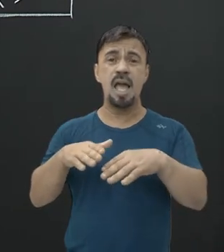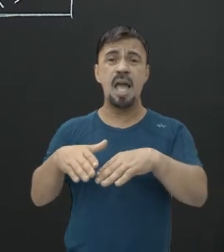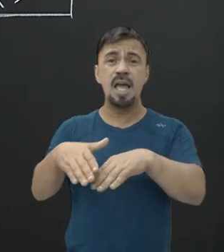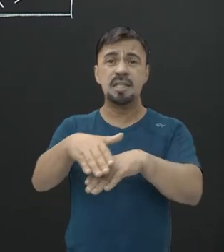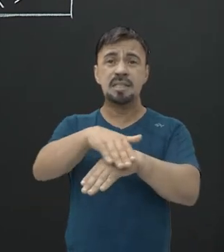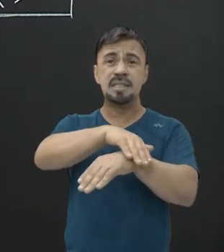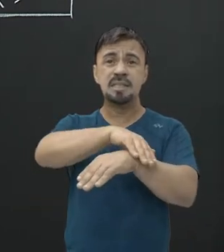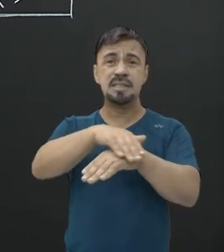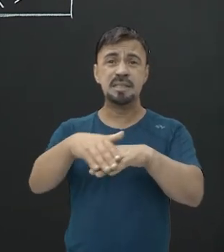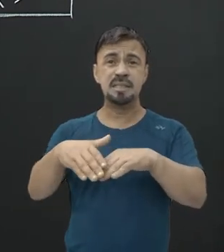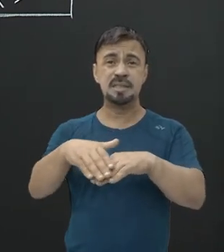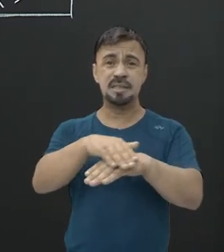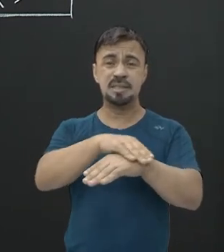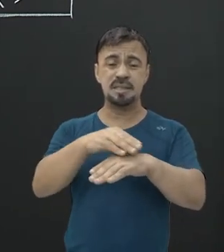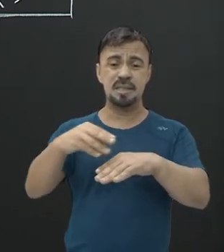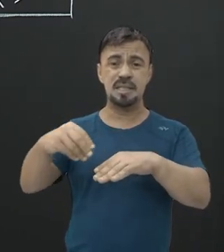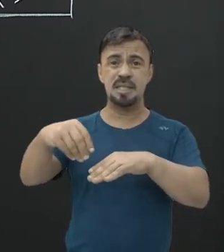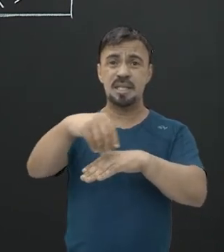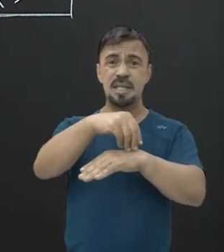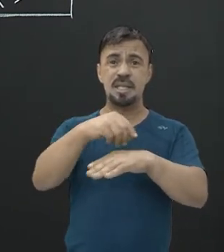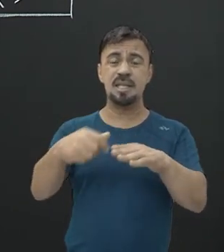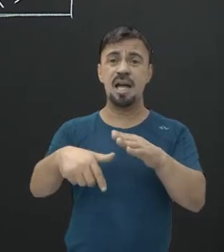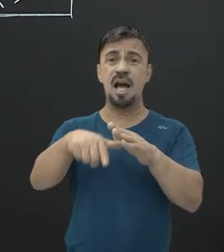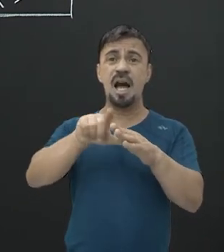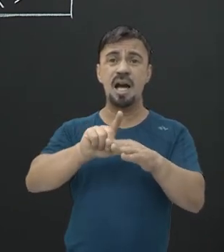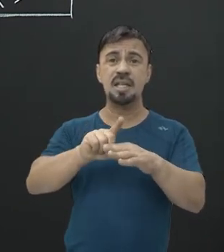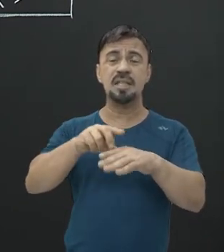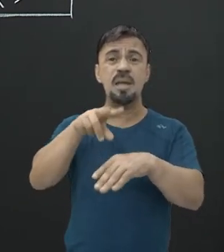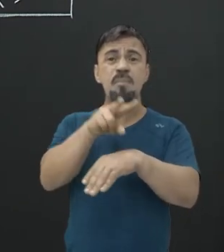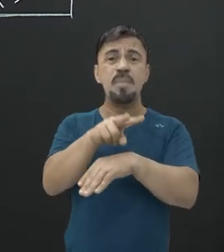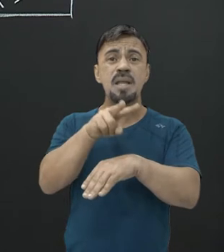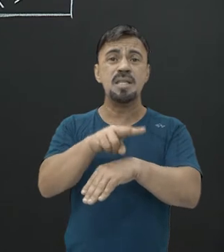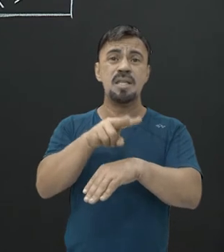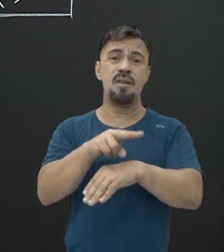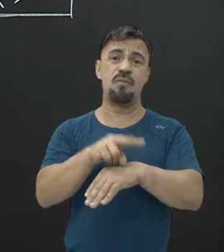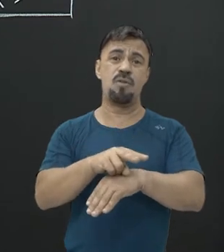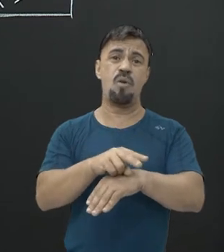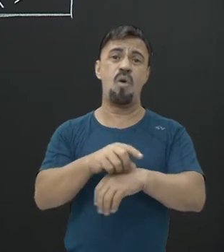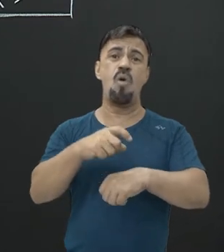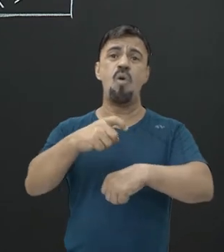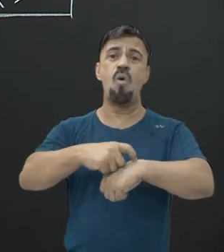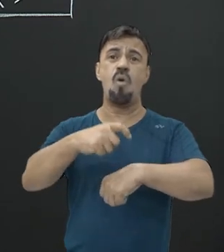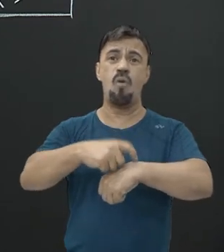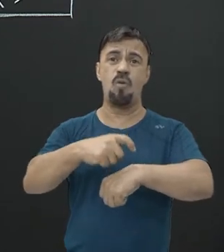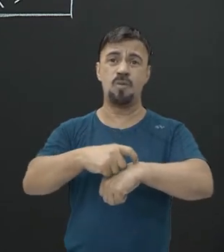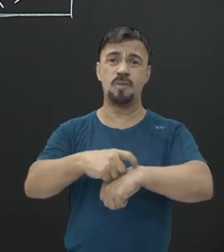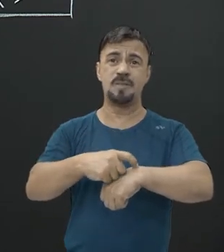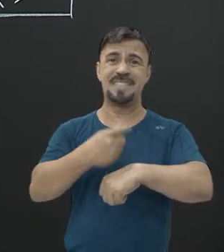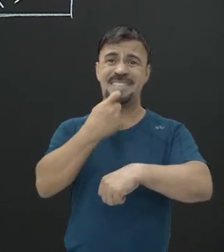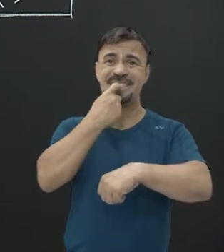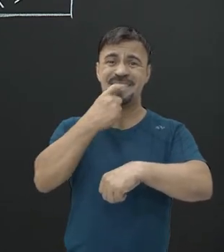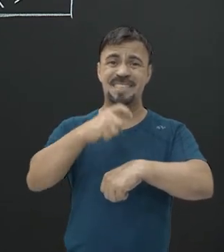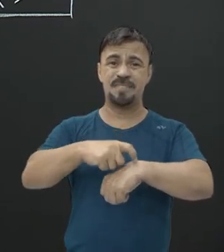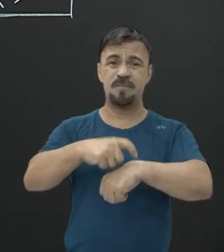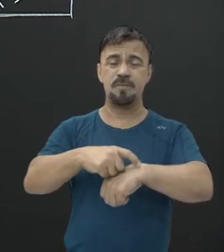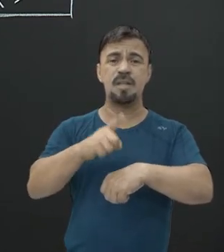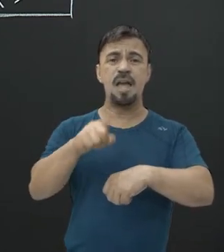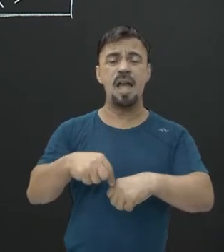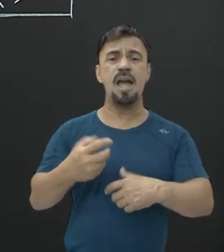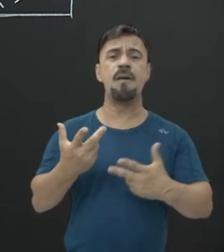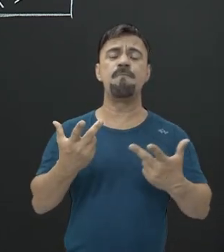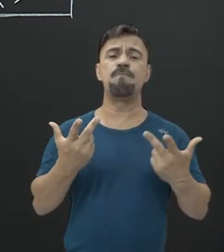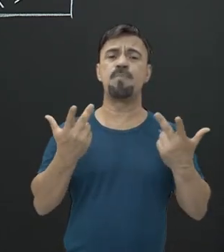sedimentação, antes da decomposição. Por isso que preservou. Então, você, vou fazer uma pesquisinha aí, é muito comum